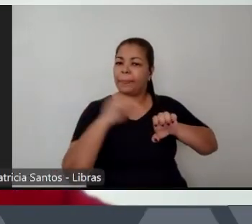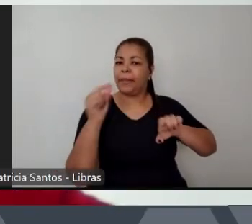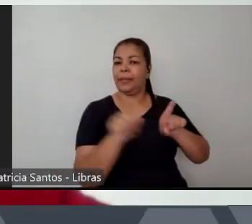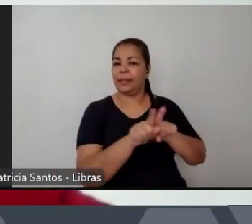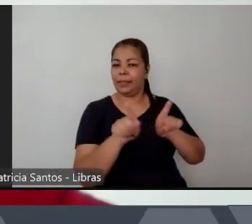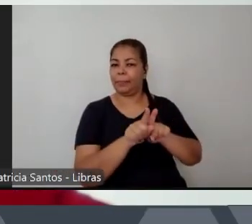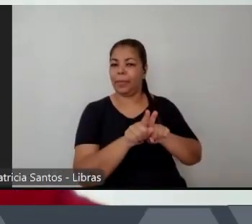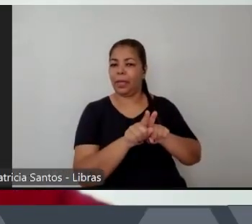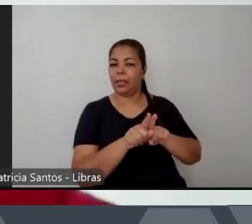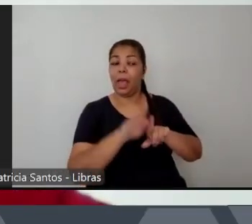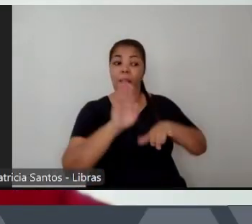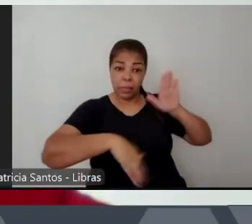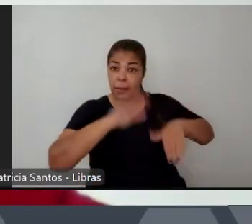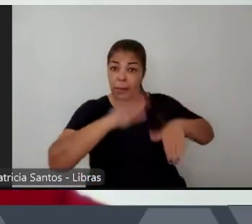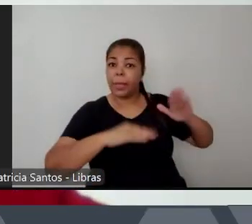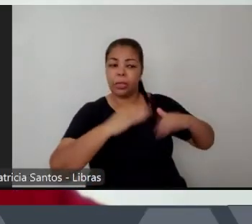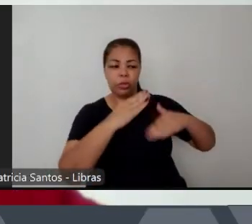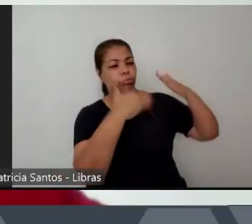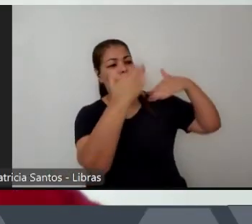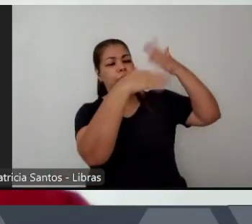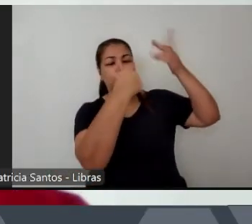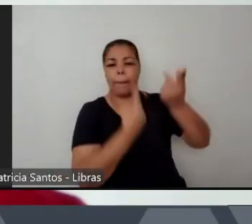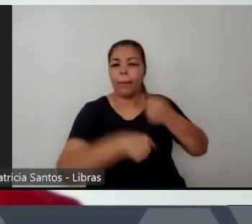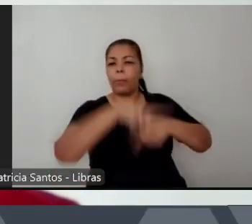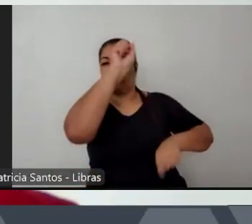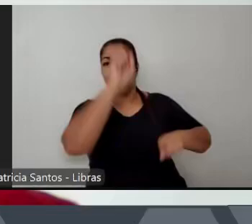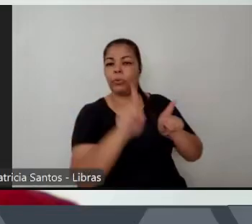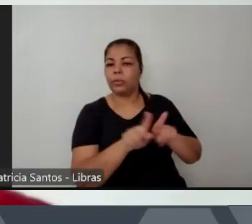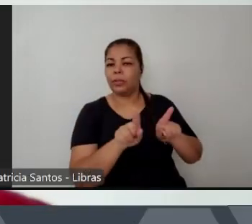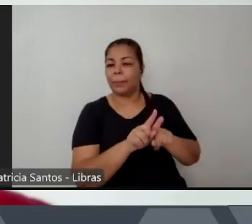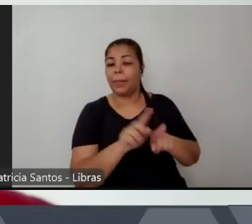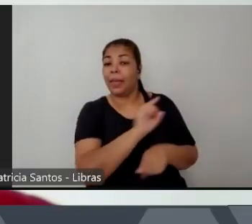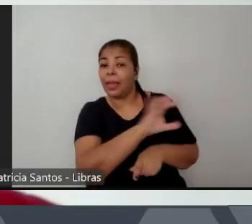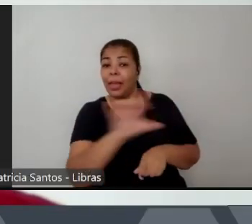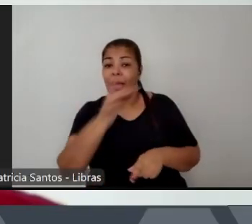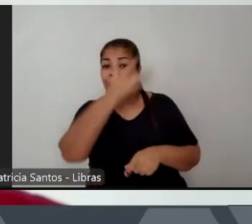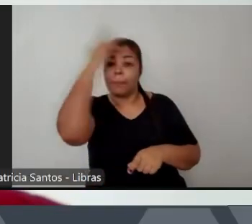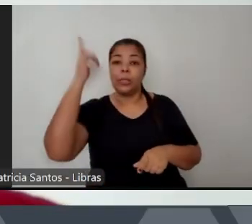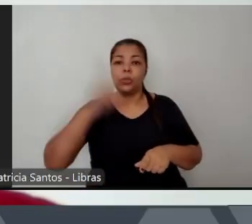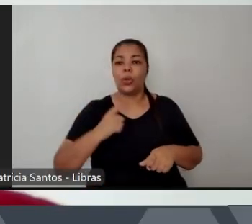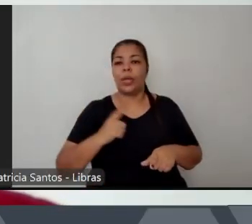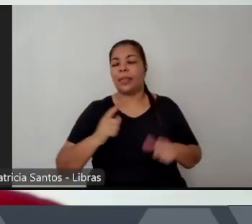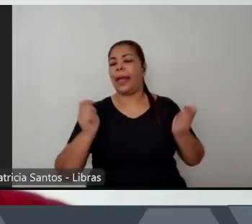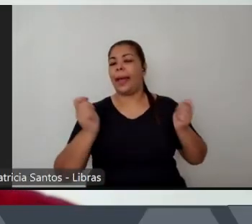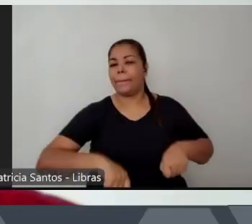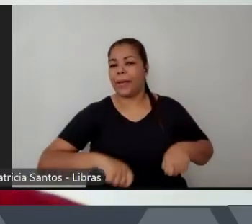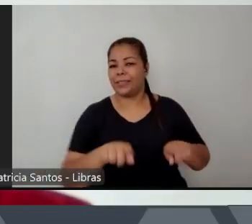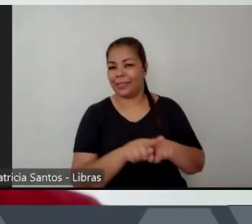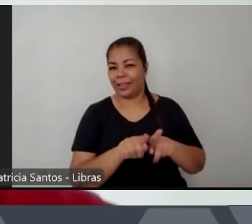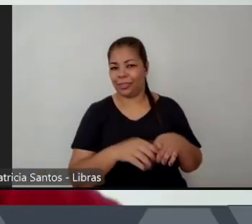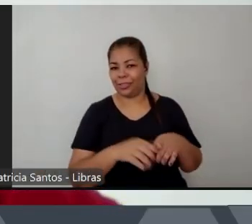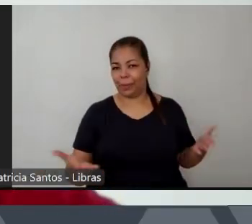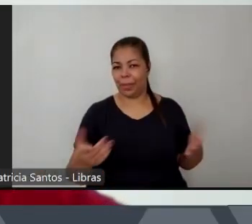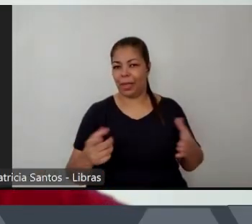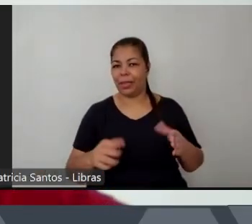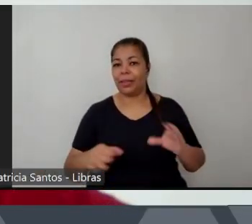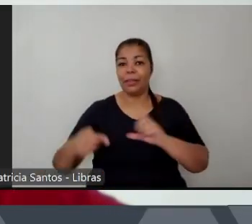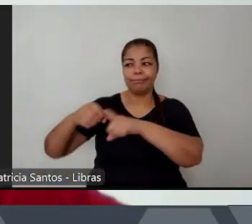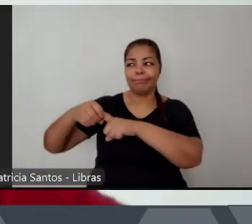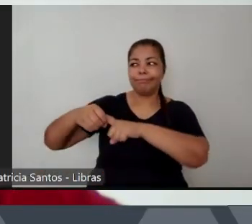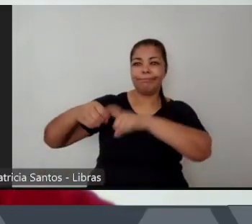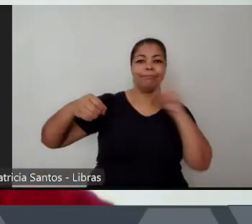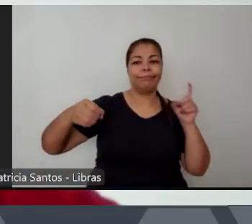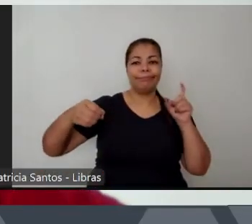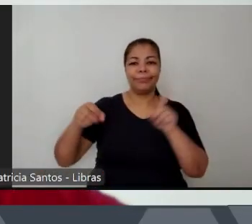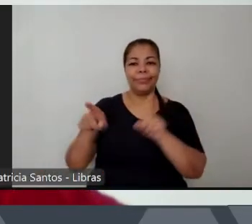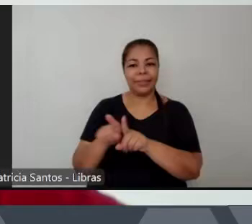capacidade dela de consumir e ter dinheiro isso começa de alguma maneira a ficar muito cristalizado e